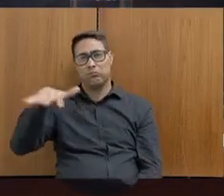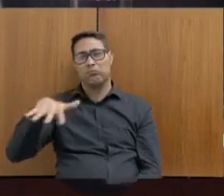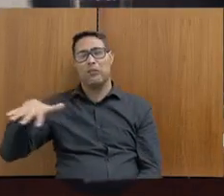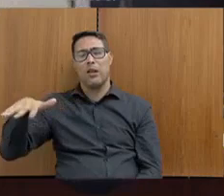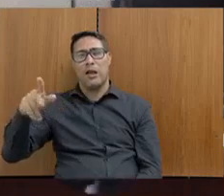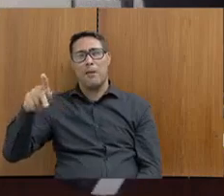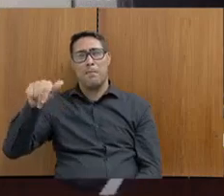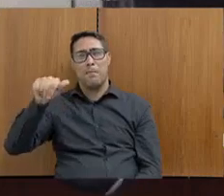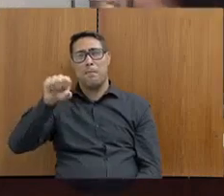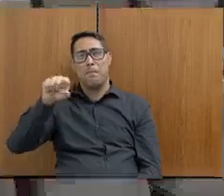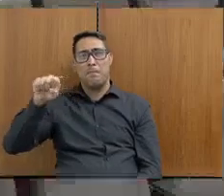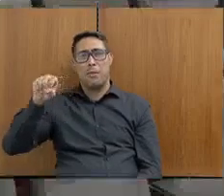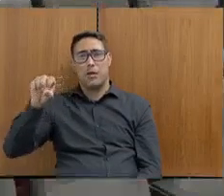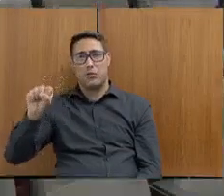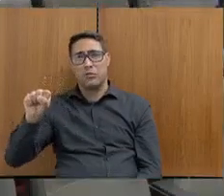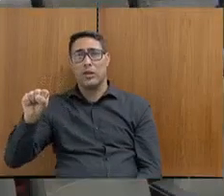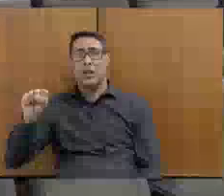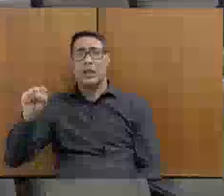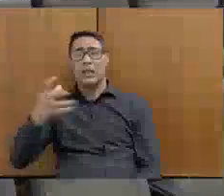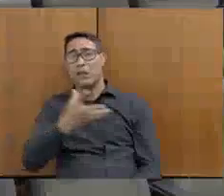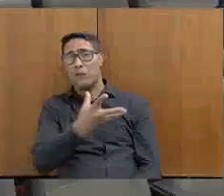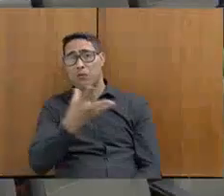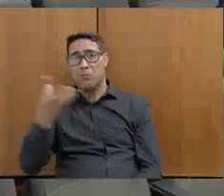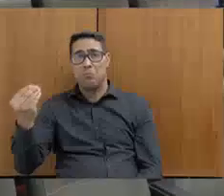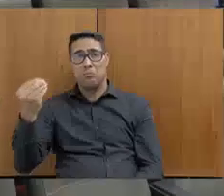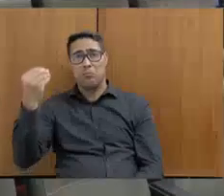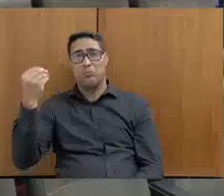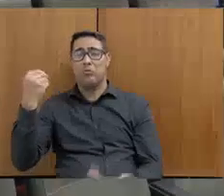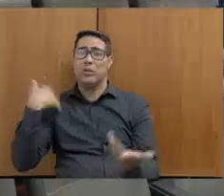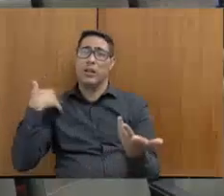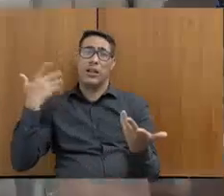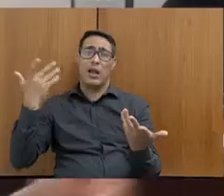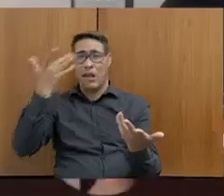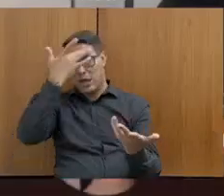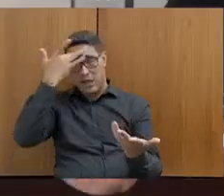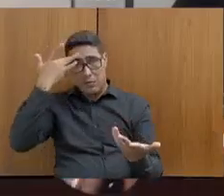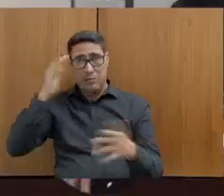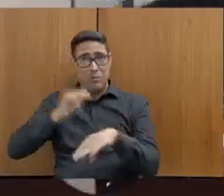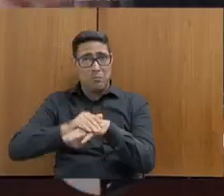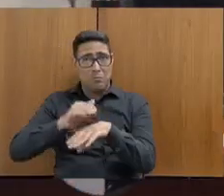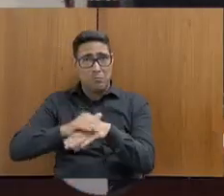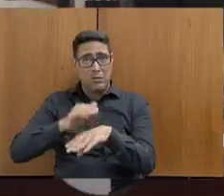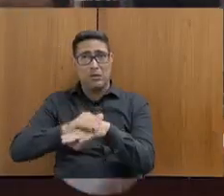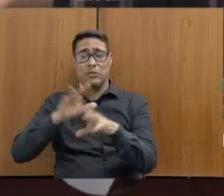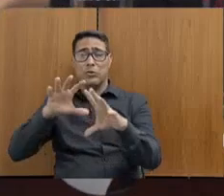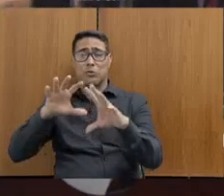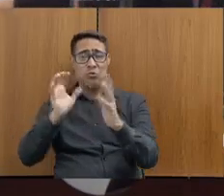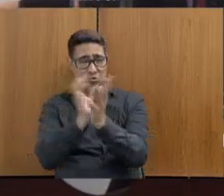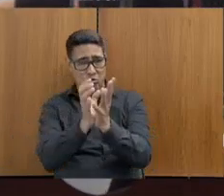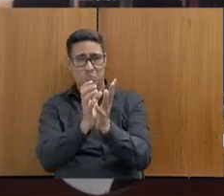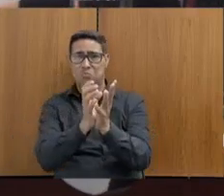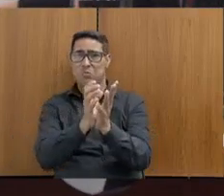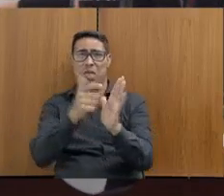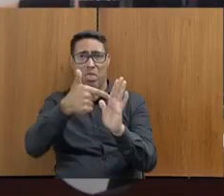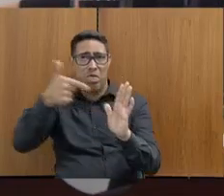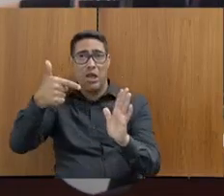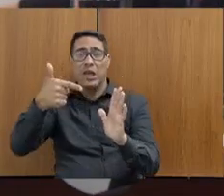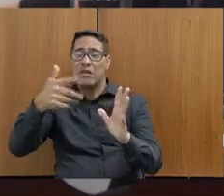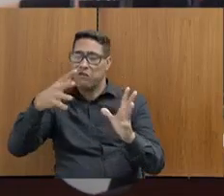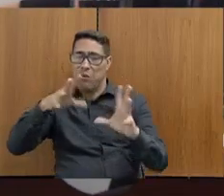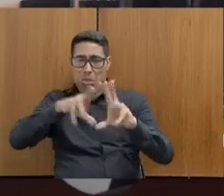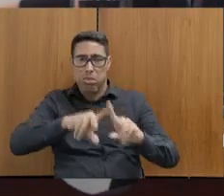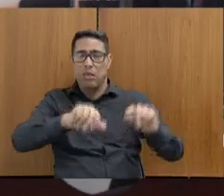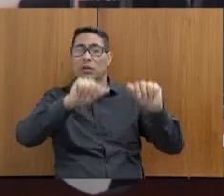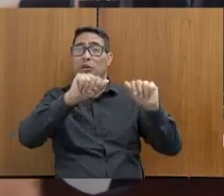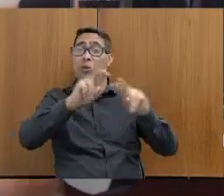Passos, que quadrilhas foram desmanteladas em função de decisão de V. Exª, em função de ação da nossa polícia